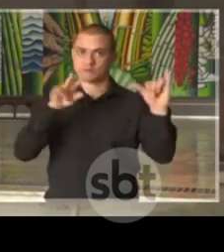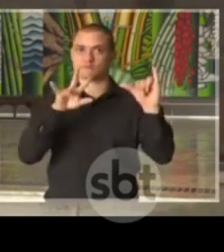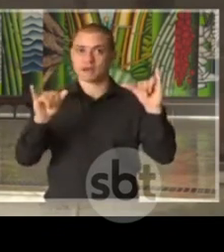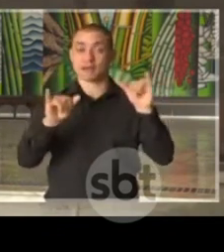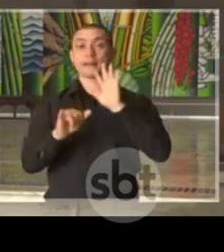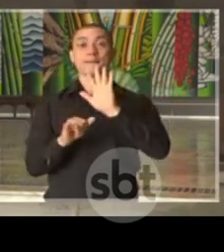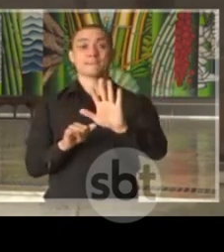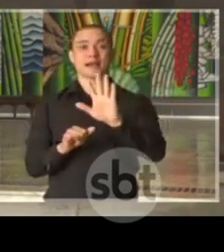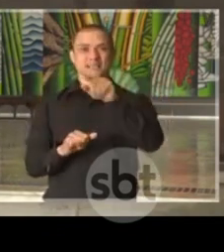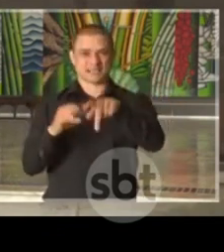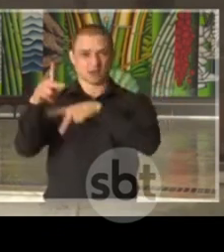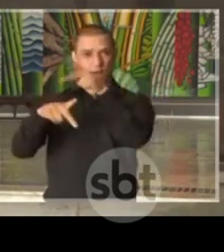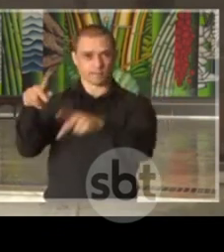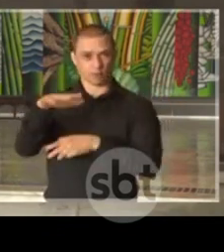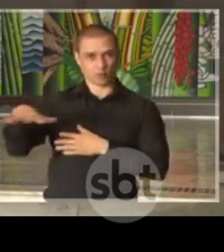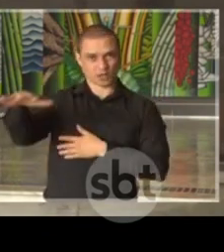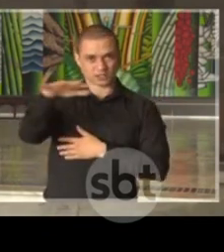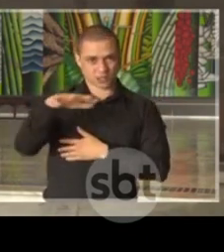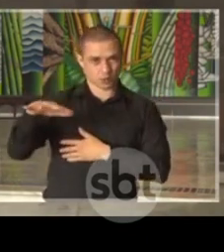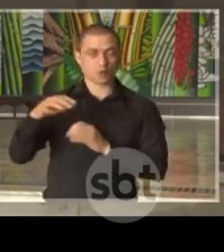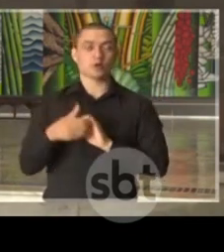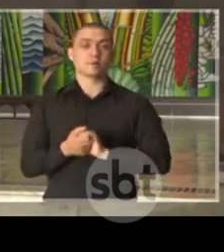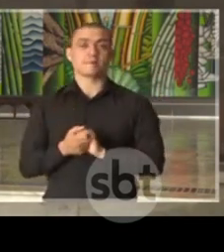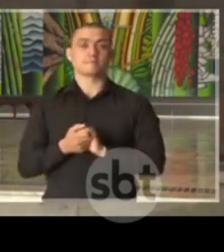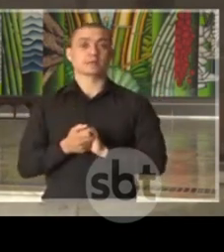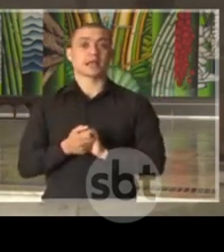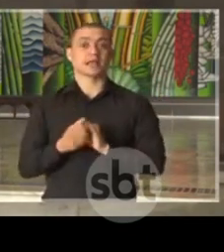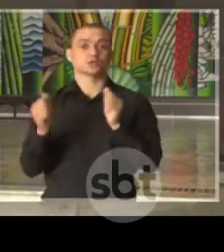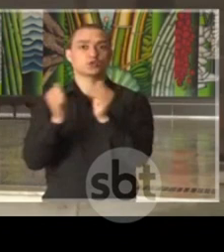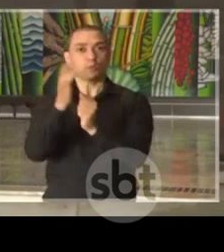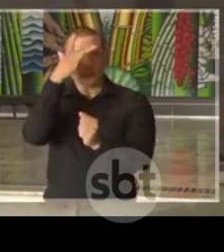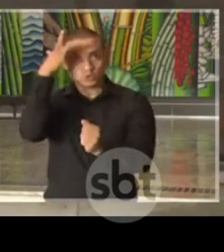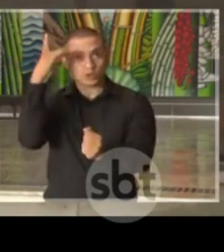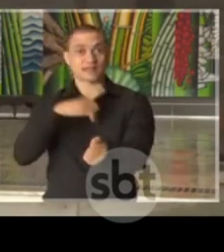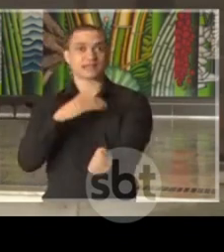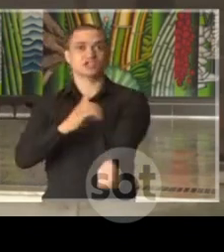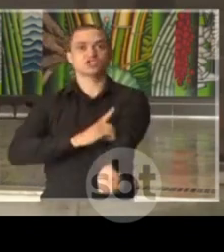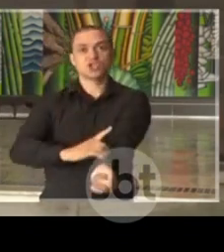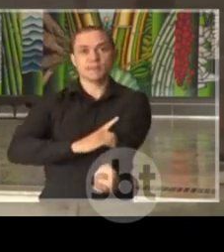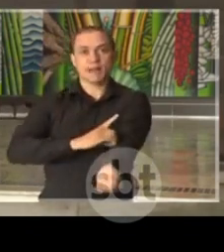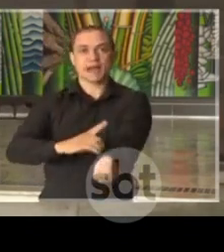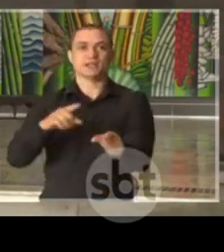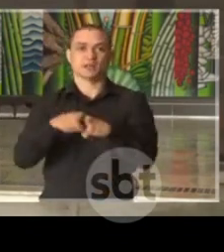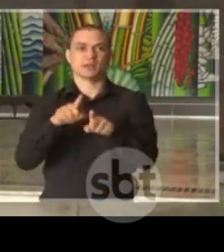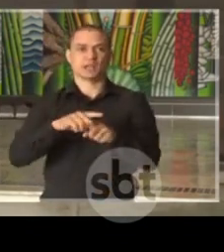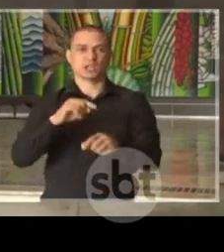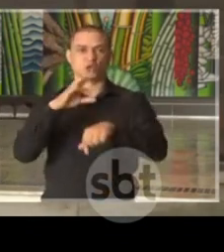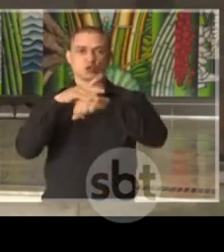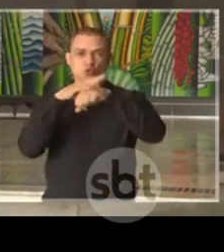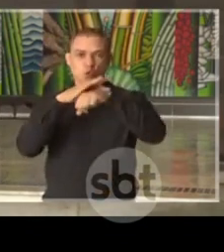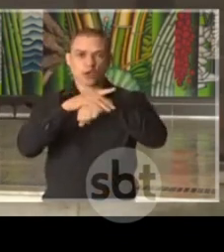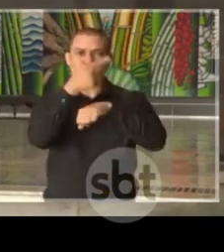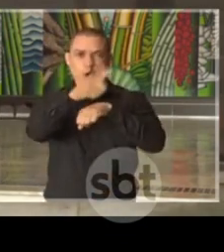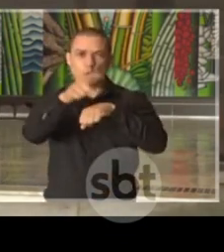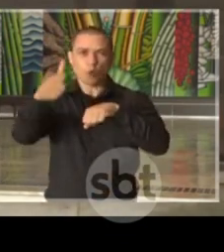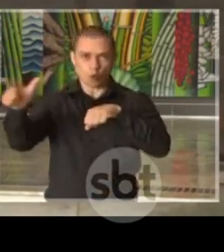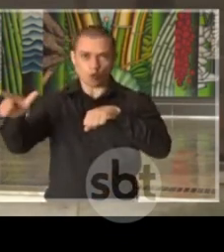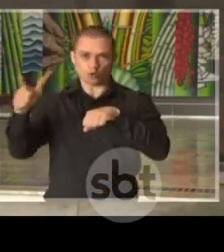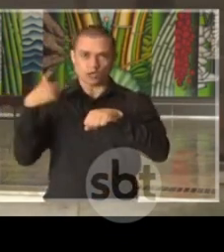Mas esta população, ao lado daqueles que tenham diabetes e outros problemas, conforme serão